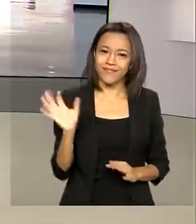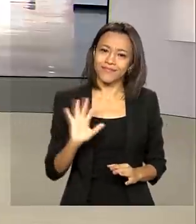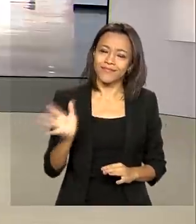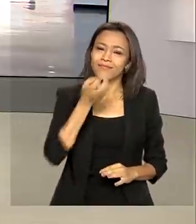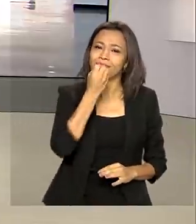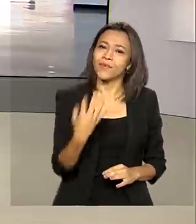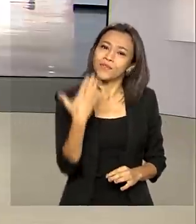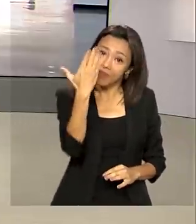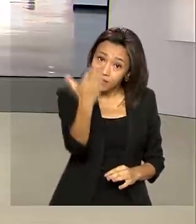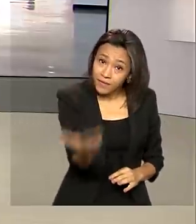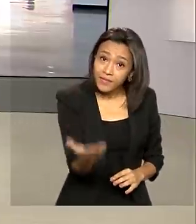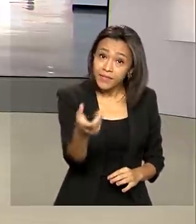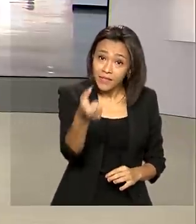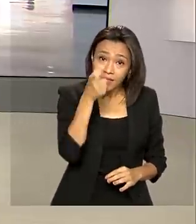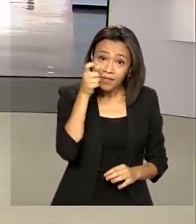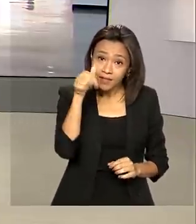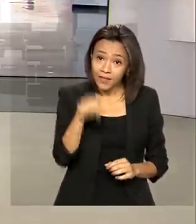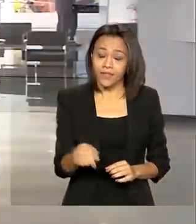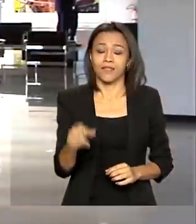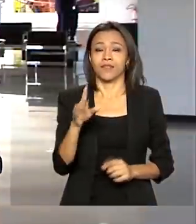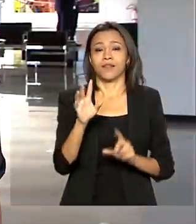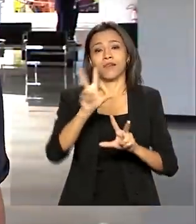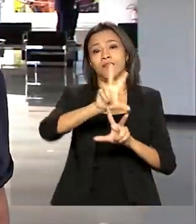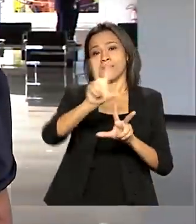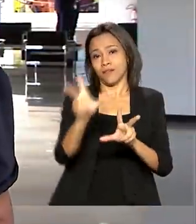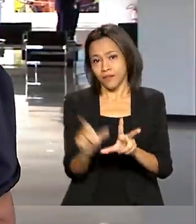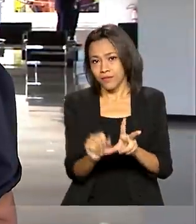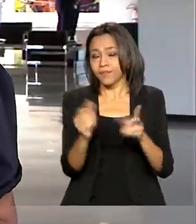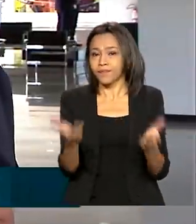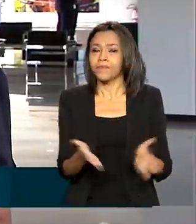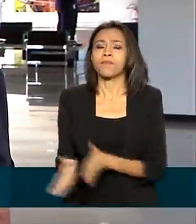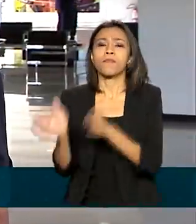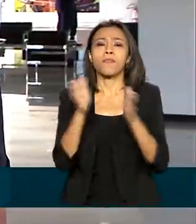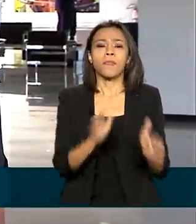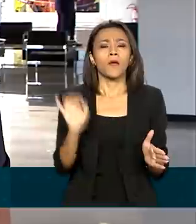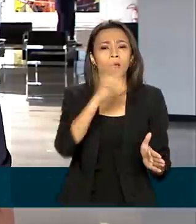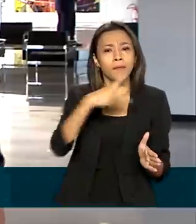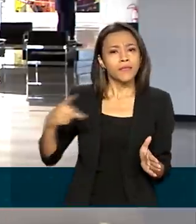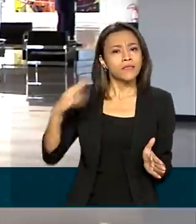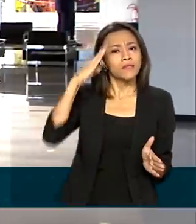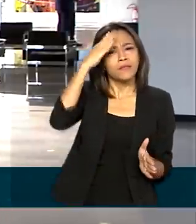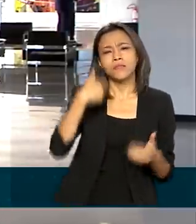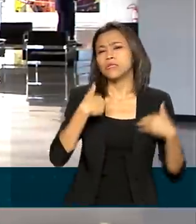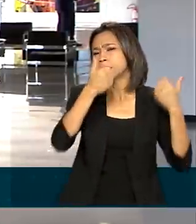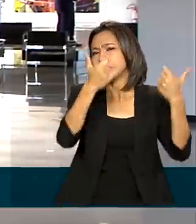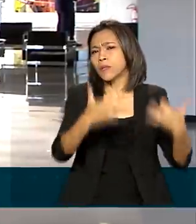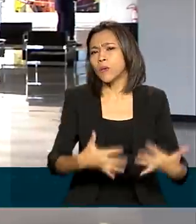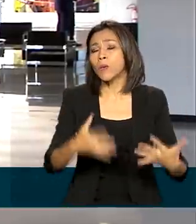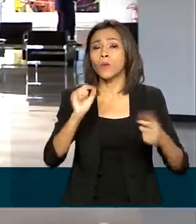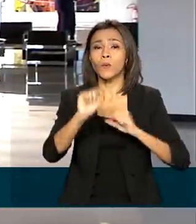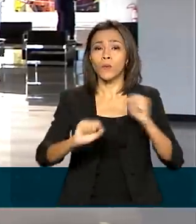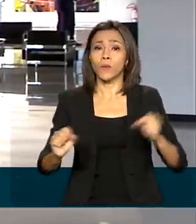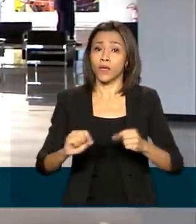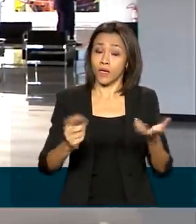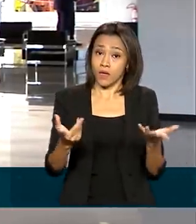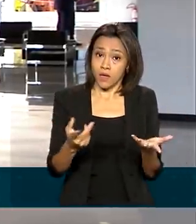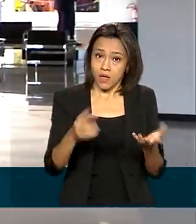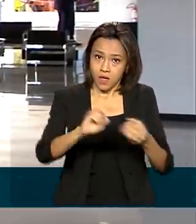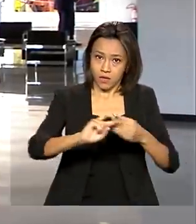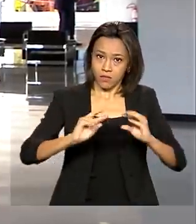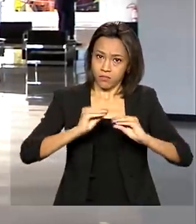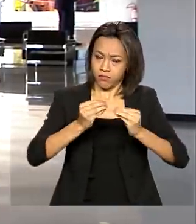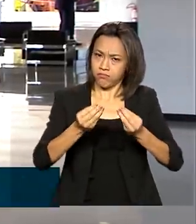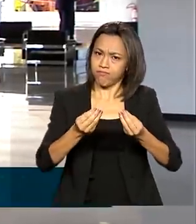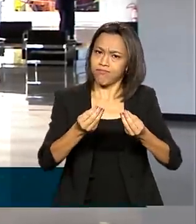Bom dia para você que acompanha a TV Brasil. O presidente Jair Bolsonaro falou dos impactos da Covid-19 sobre o